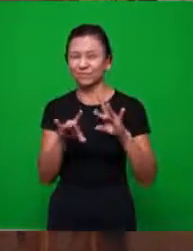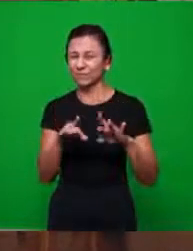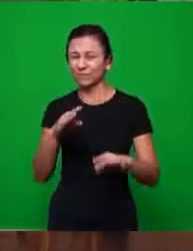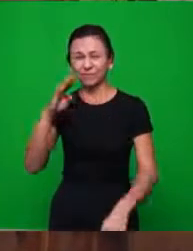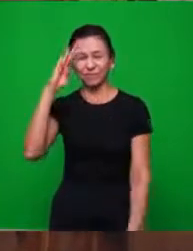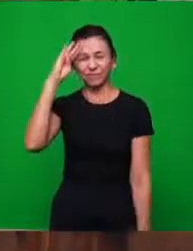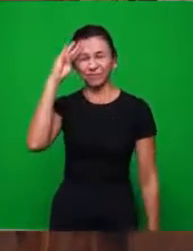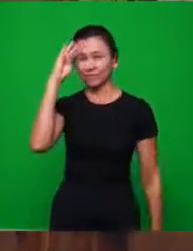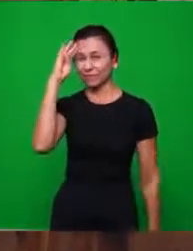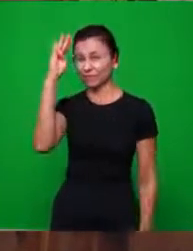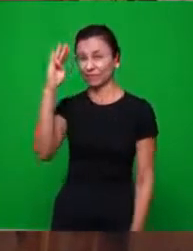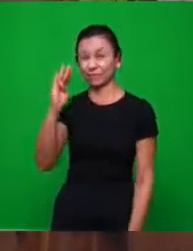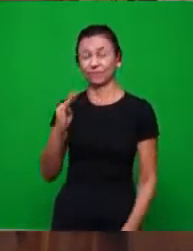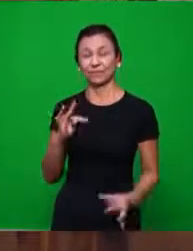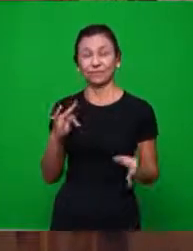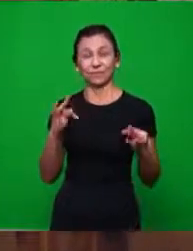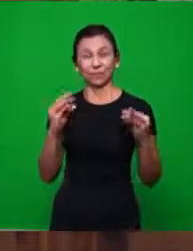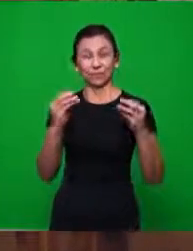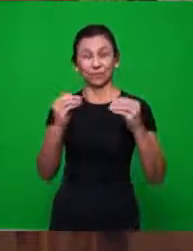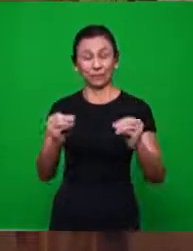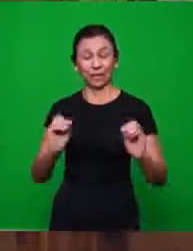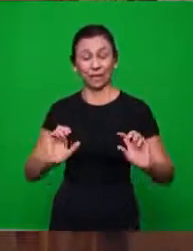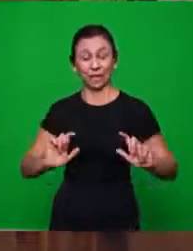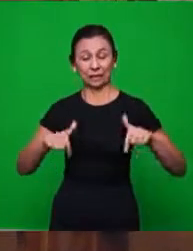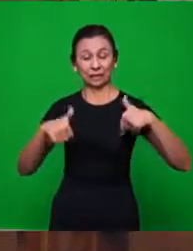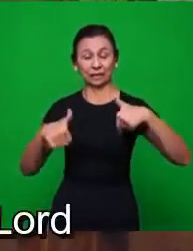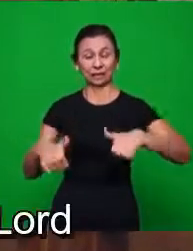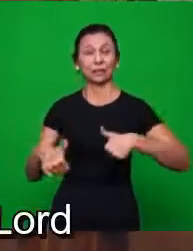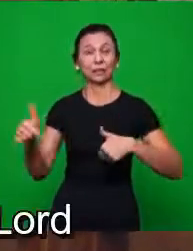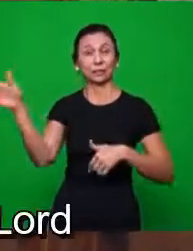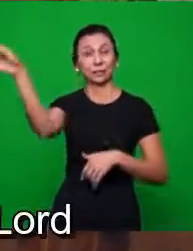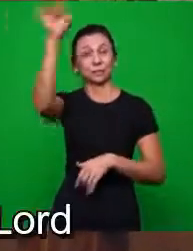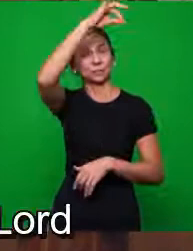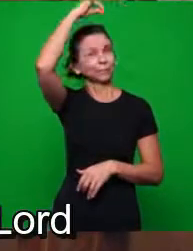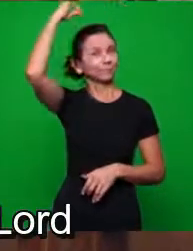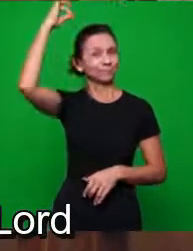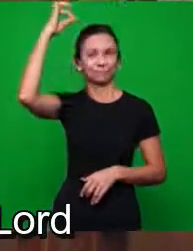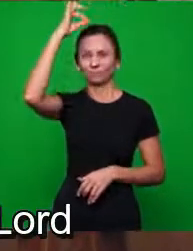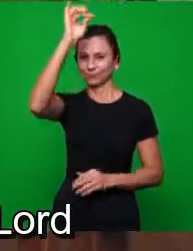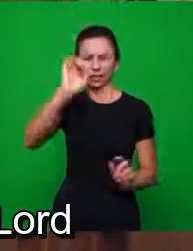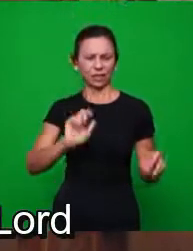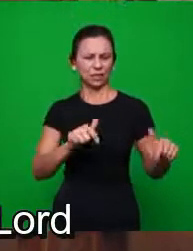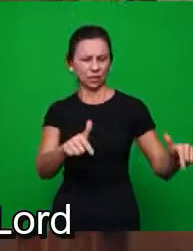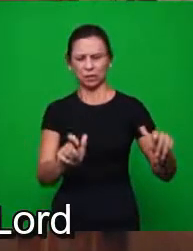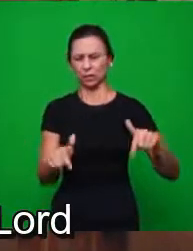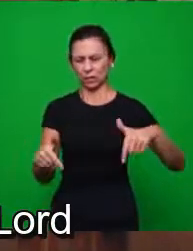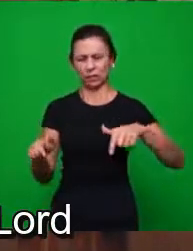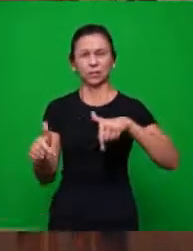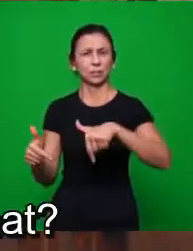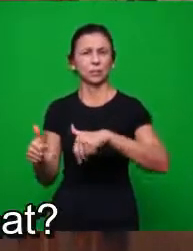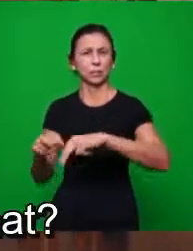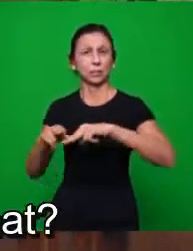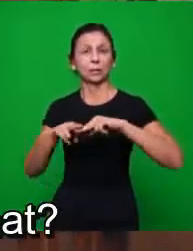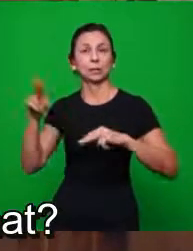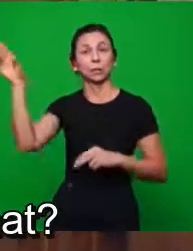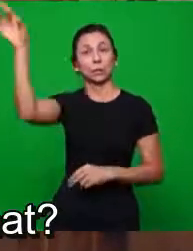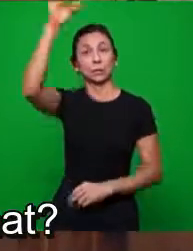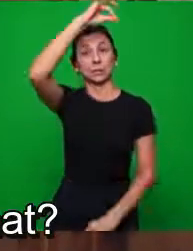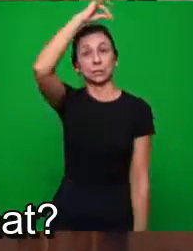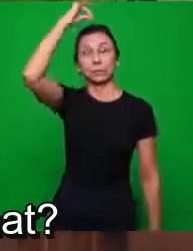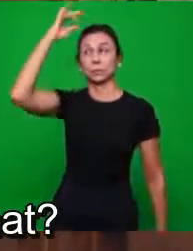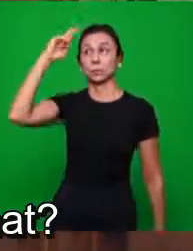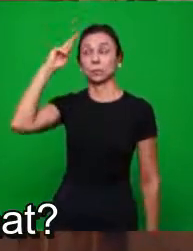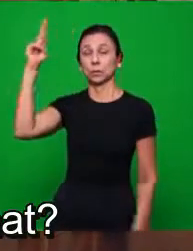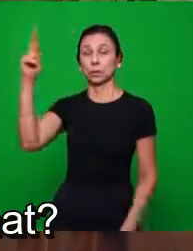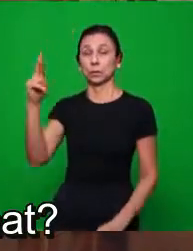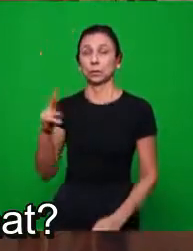todas as atividades, de toda a atuação do Espírito Santo. Por isso, o Espírito do Senhor, lá em